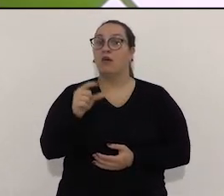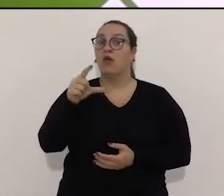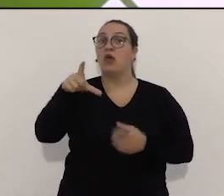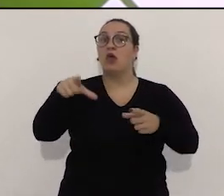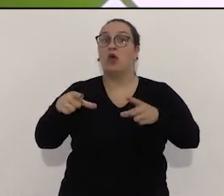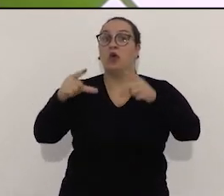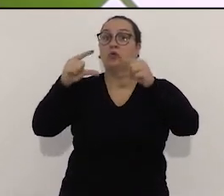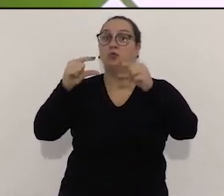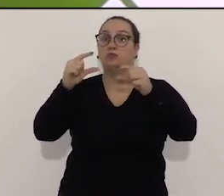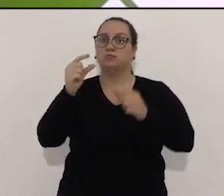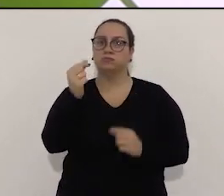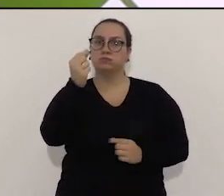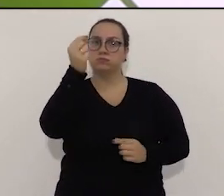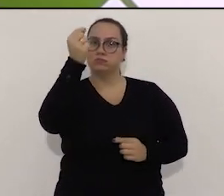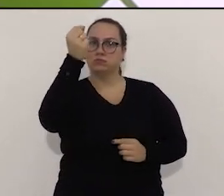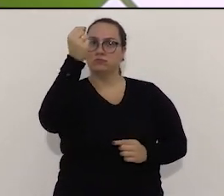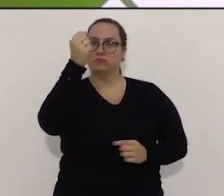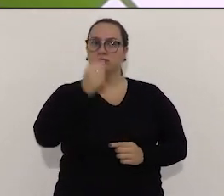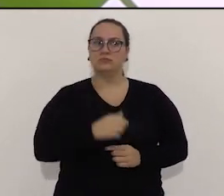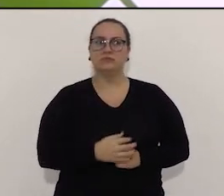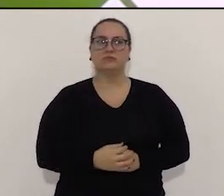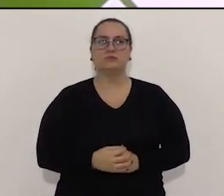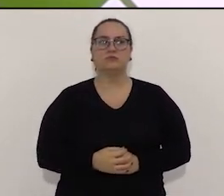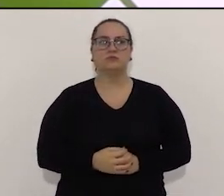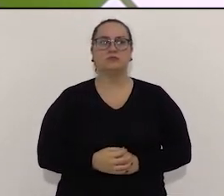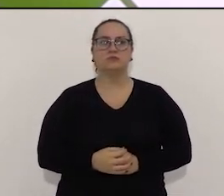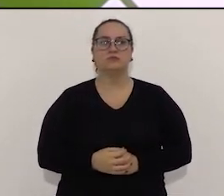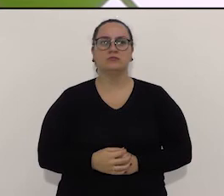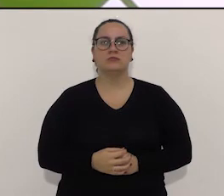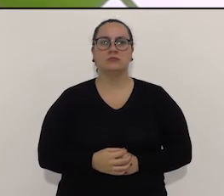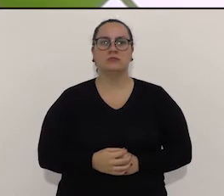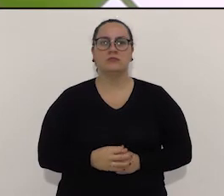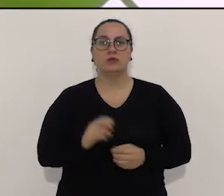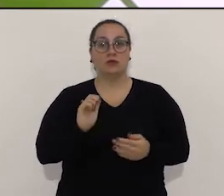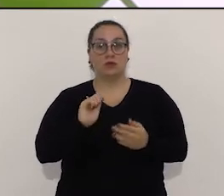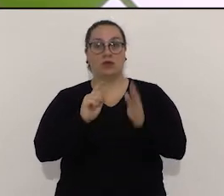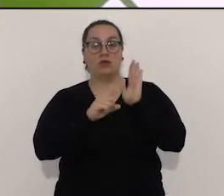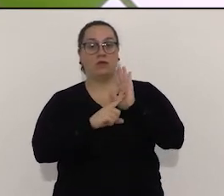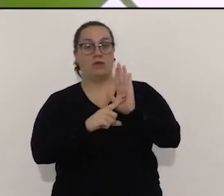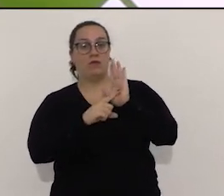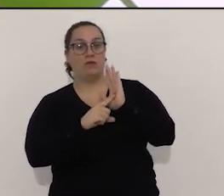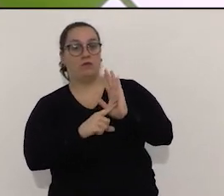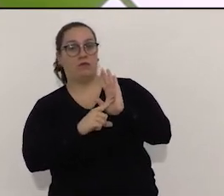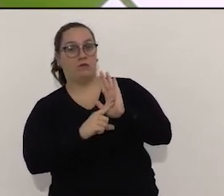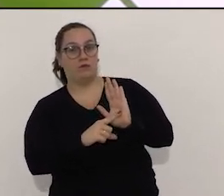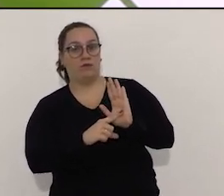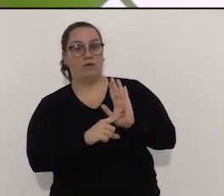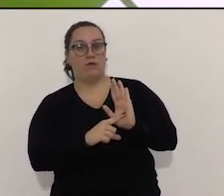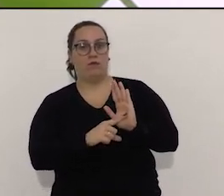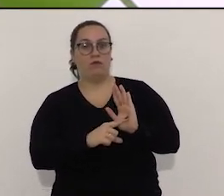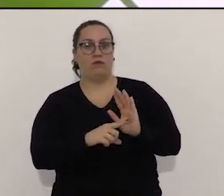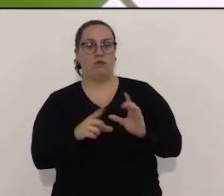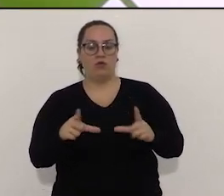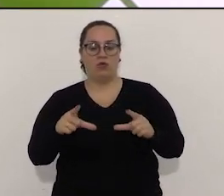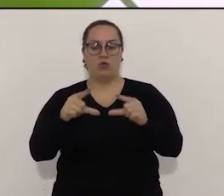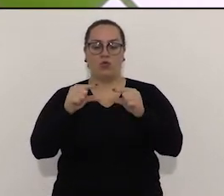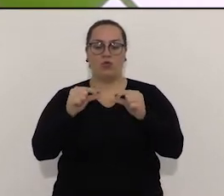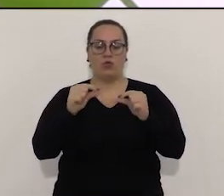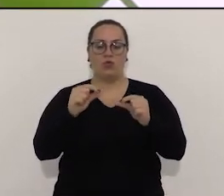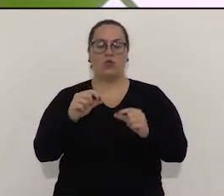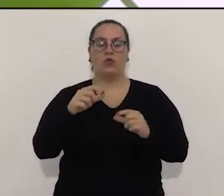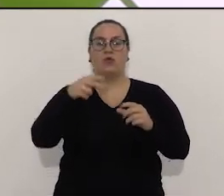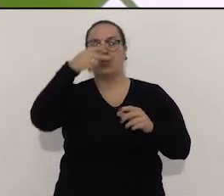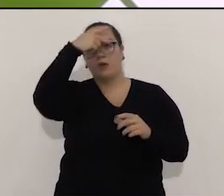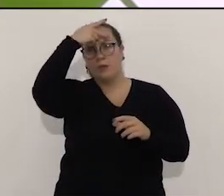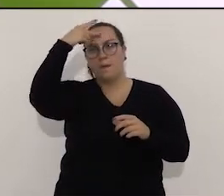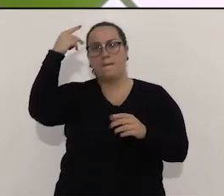salários? Onde que está? E aí, nós temos que tomar medida para isso. Eu já assumi o compromisso que nós vamos reduzir, pelo menos, o cargo em